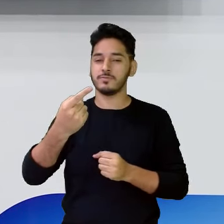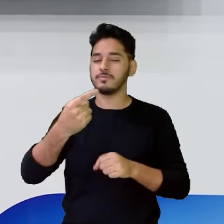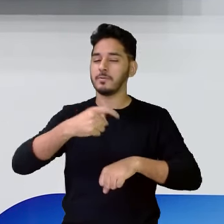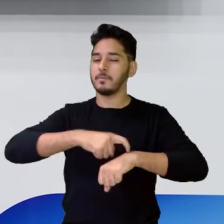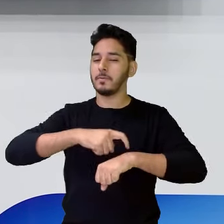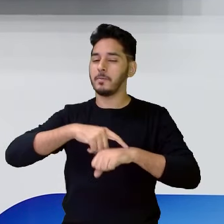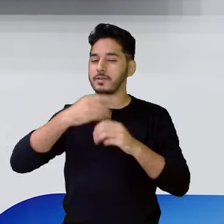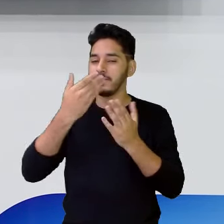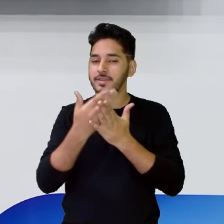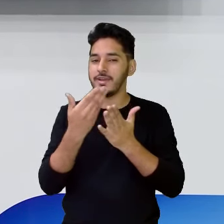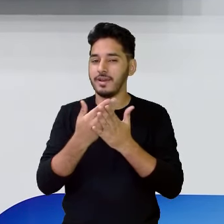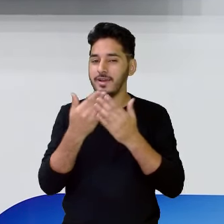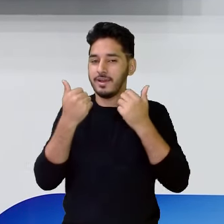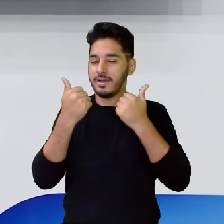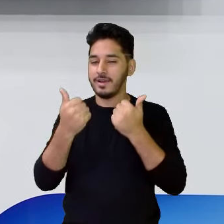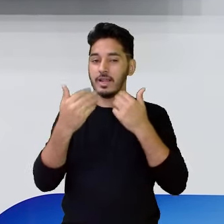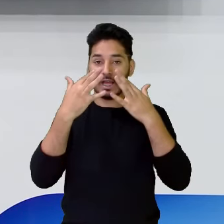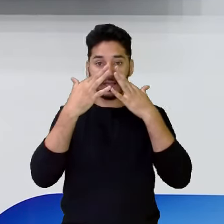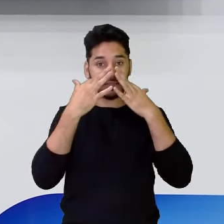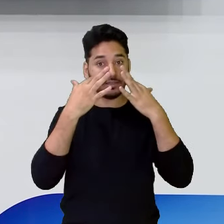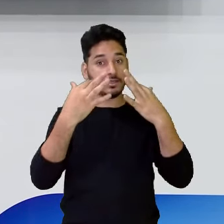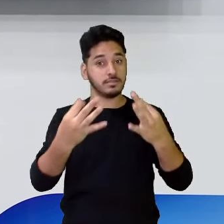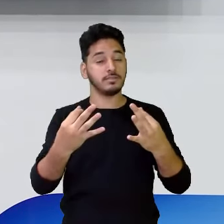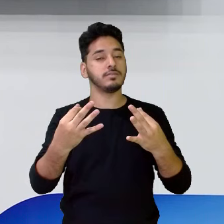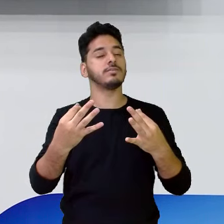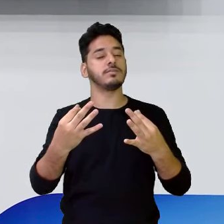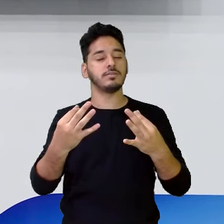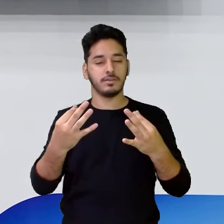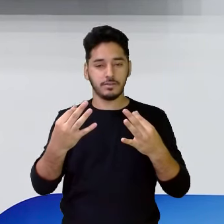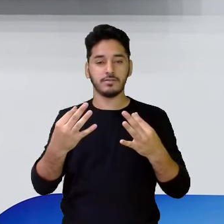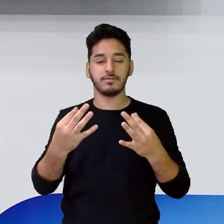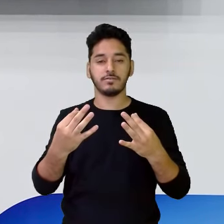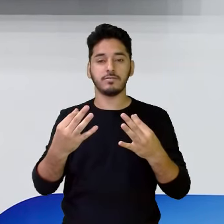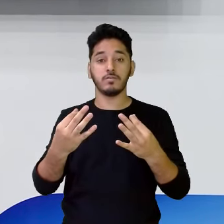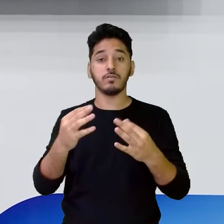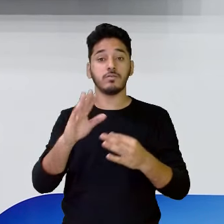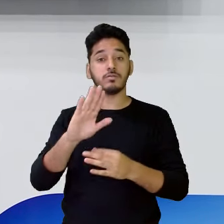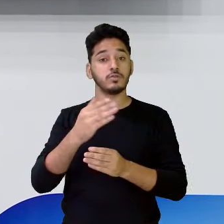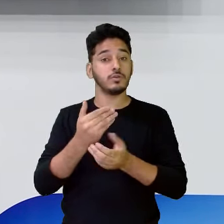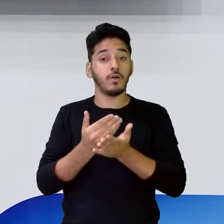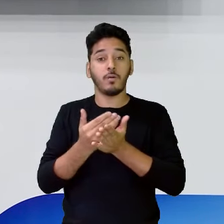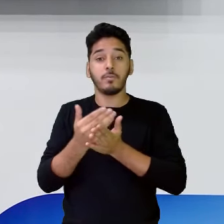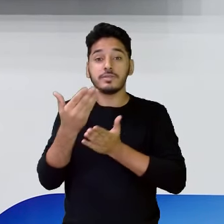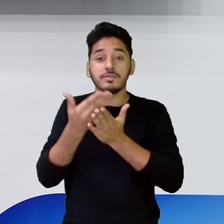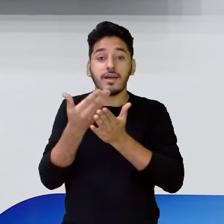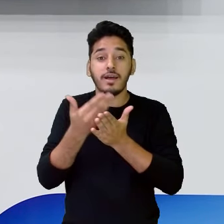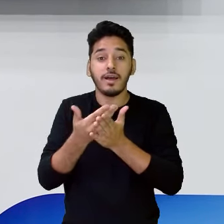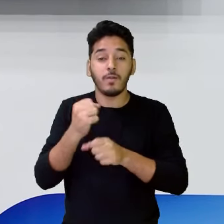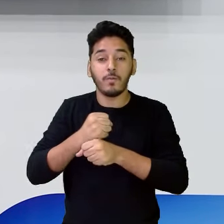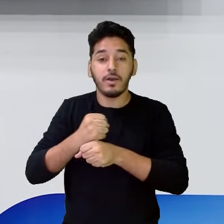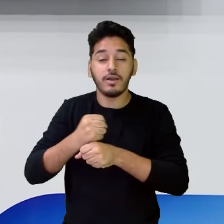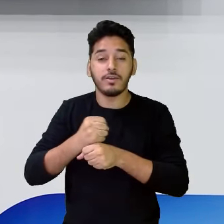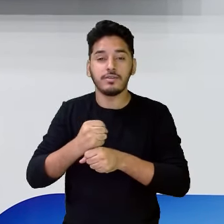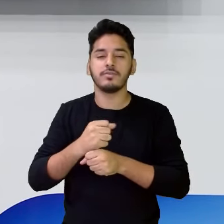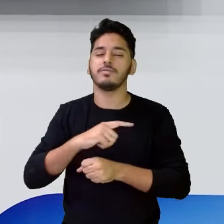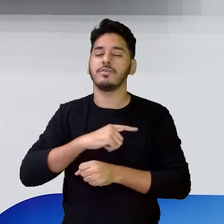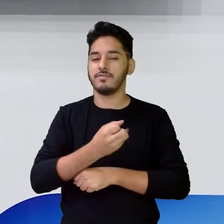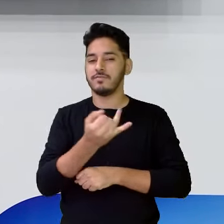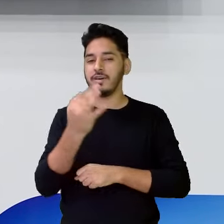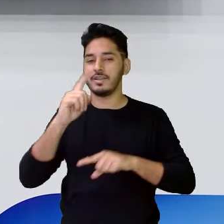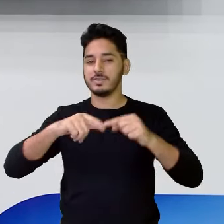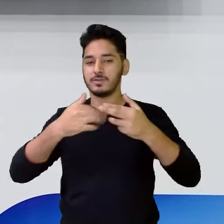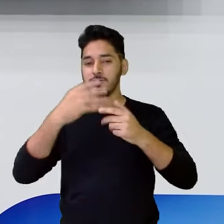momento. Tá certo? Fica ligadinho. Fica conectado. O ano leitivo está só começando. E a gente tem muita coisa aí para